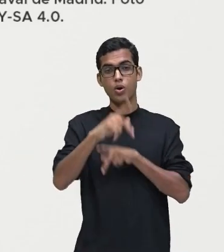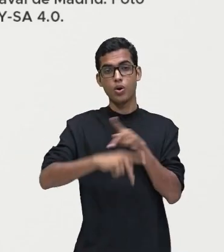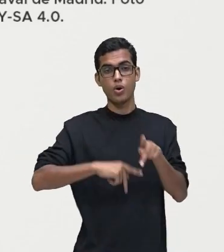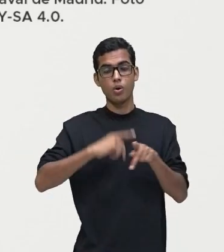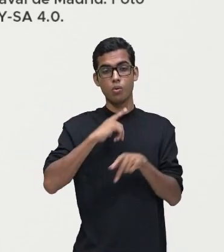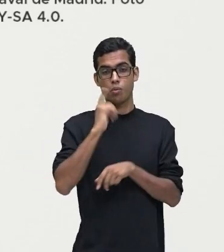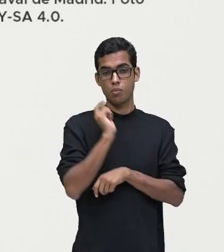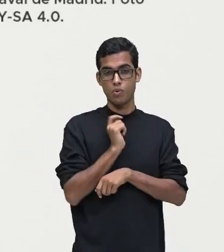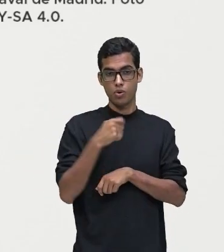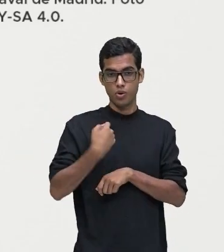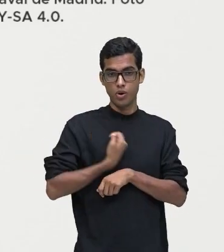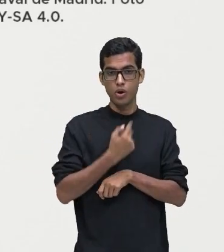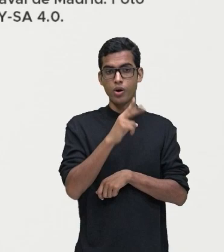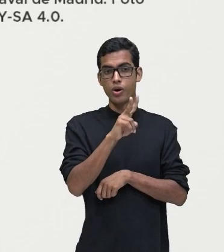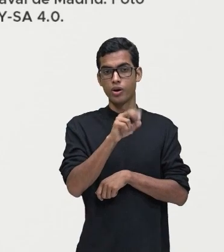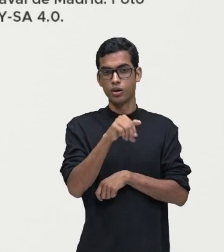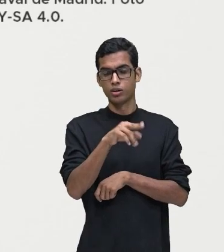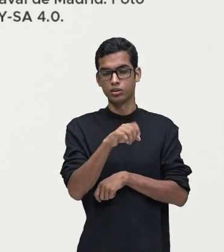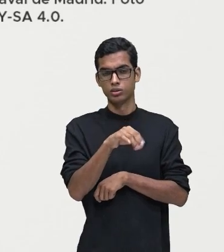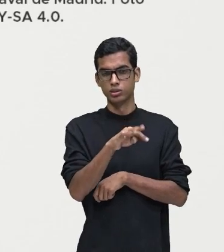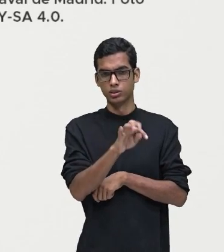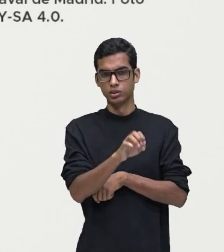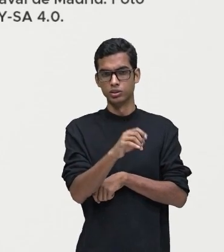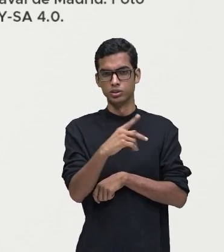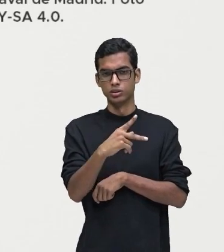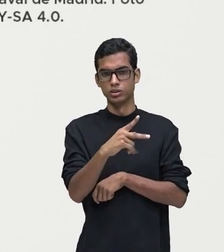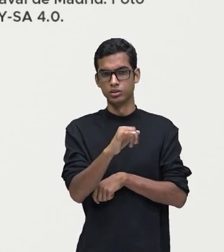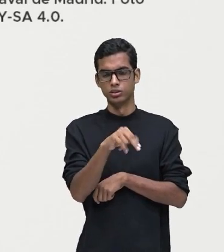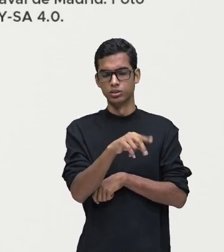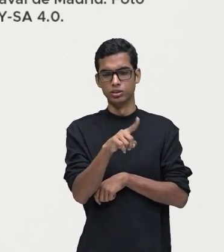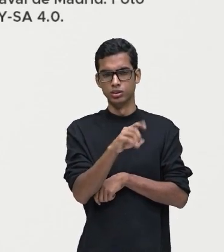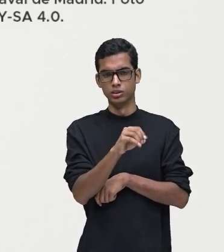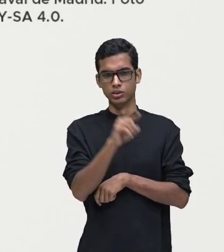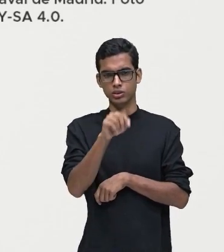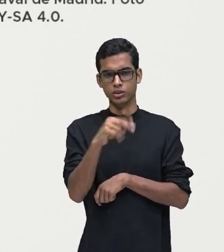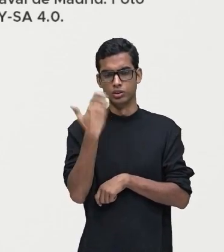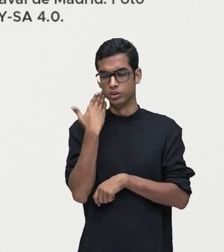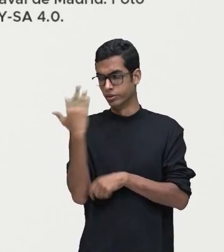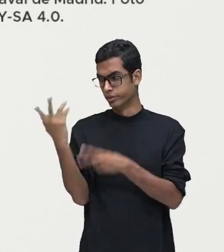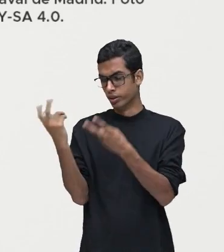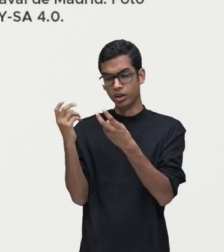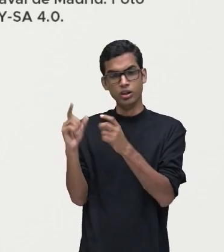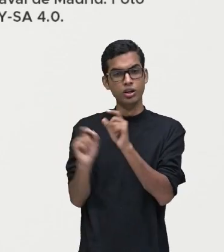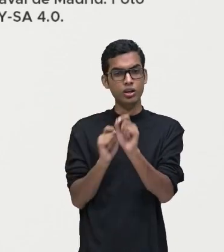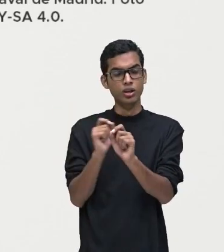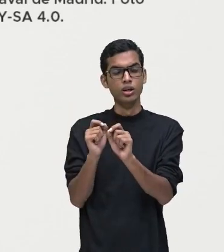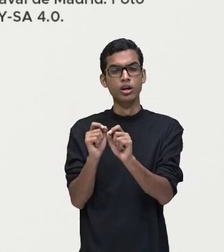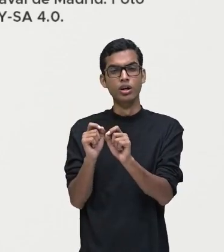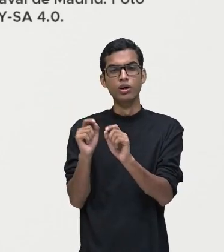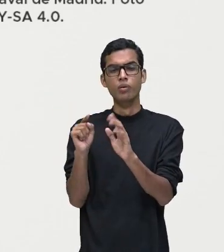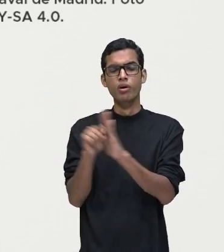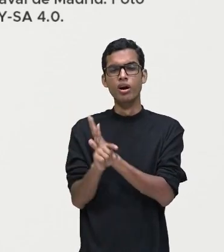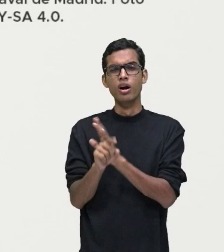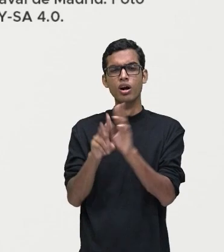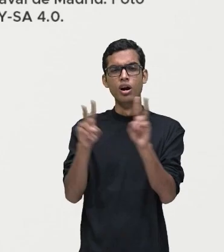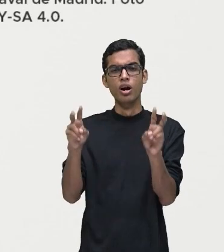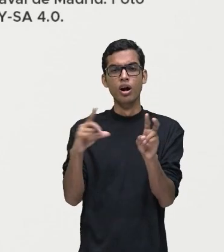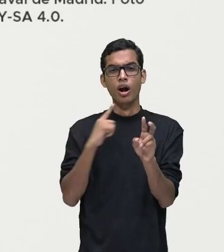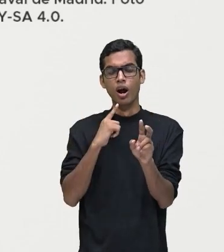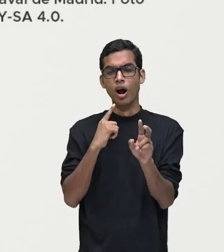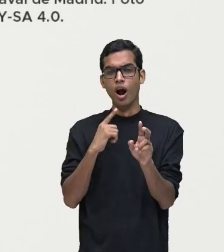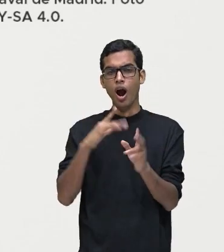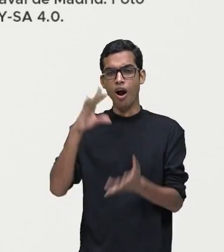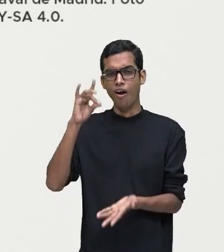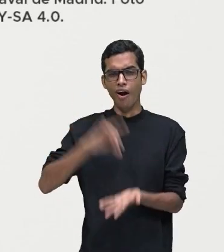navegante espanhol Vicente Pison. Percebam que isso daqui é uma questão extraoficial,